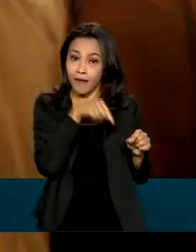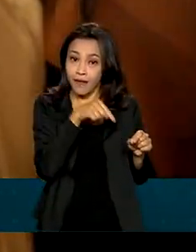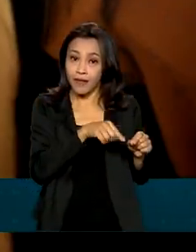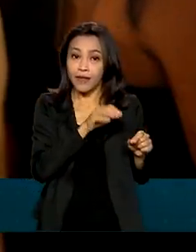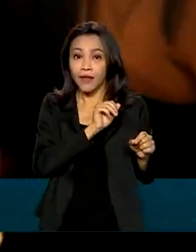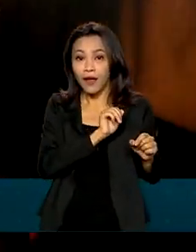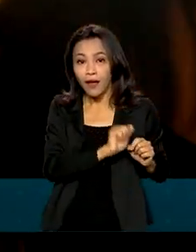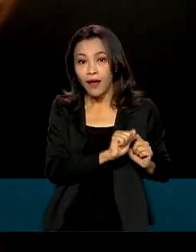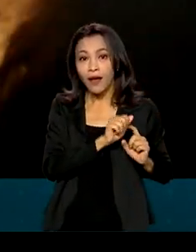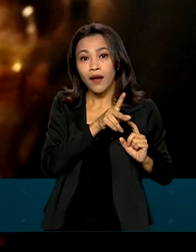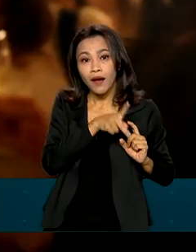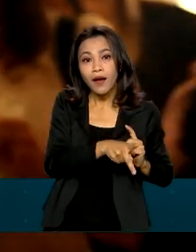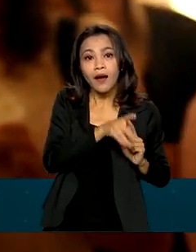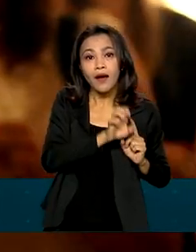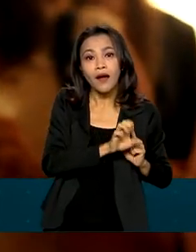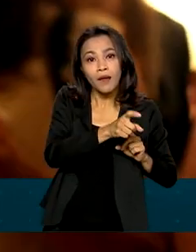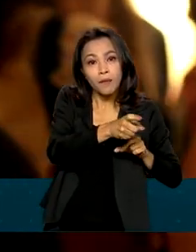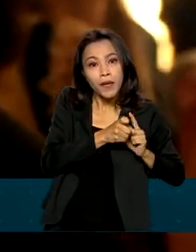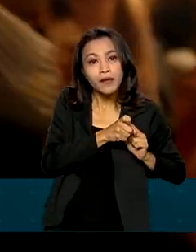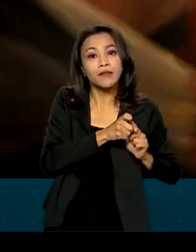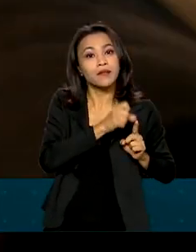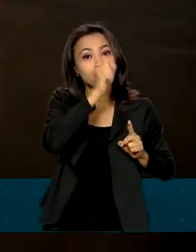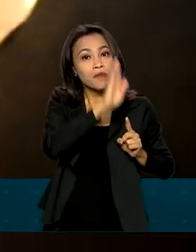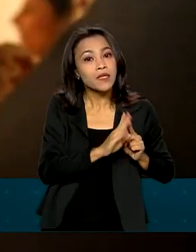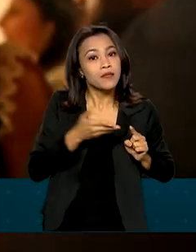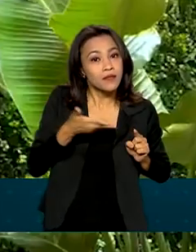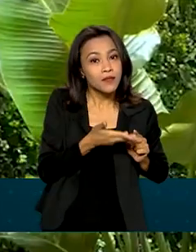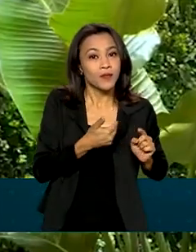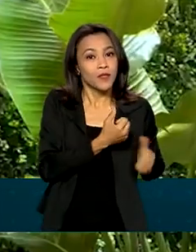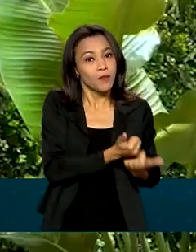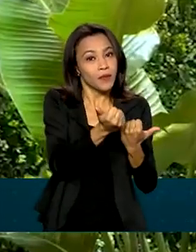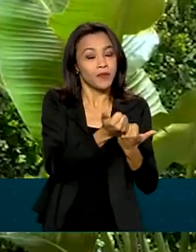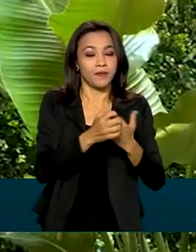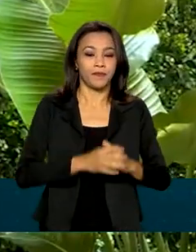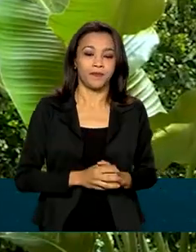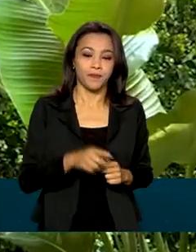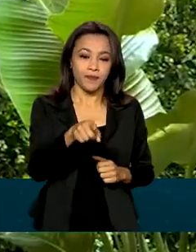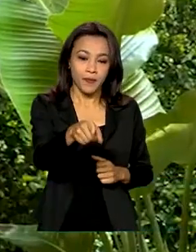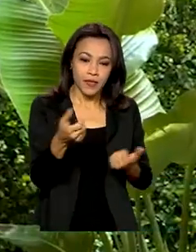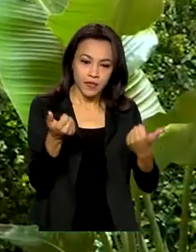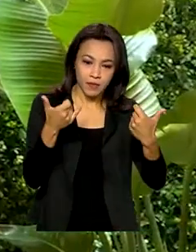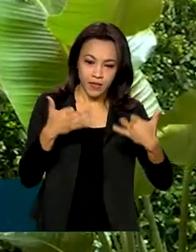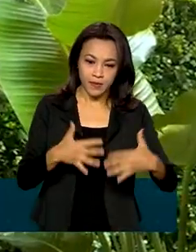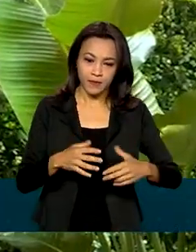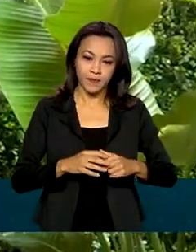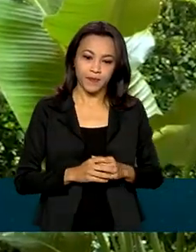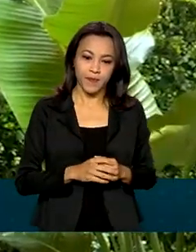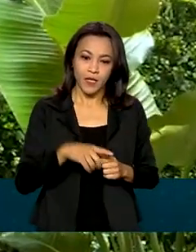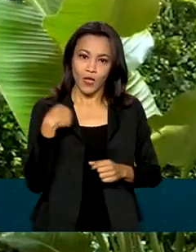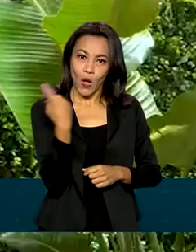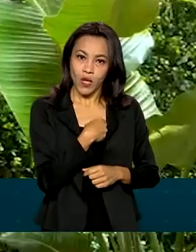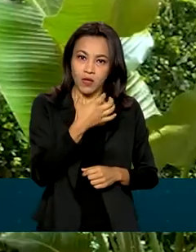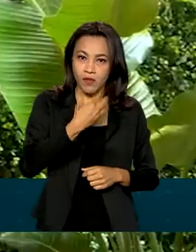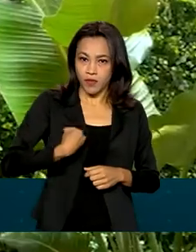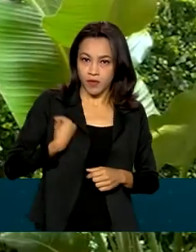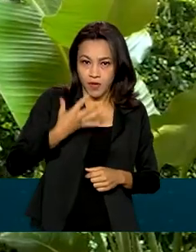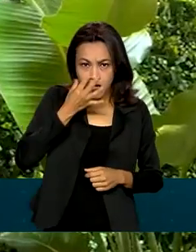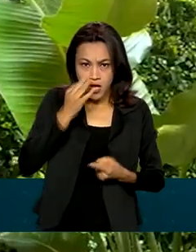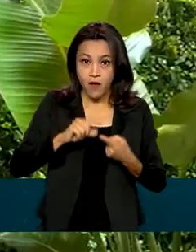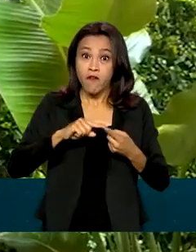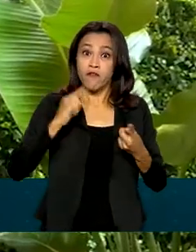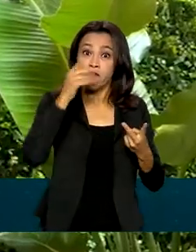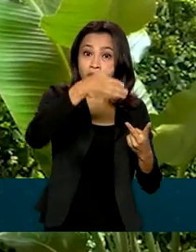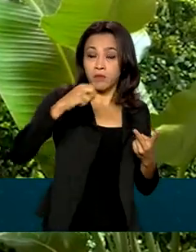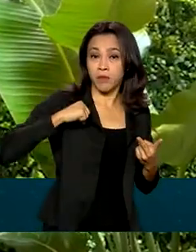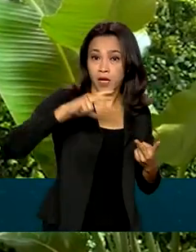Exportações e Investimentos, a Apex Brasil. Estamos em Nova Iorque, estamos em Londres, faremos em Lisboa, faremos em